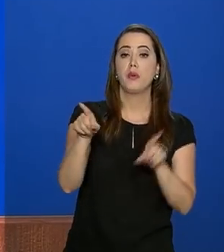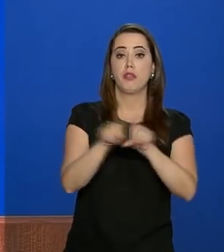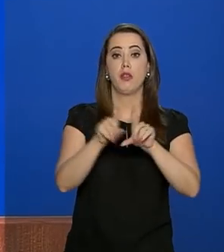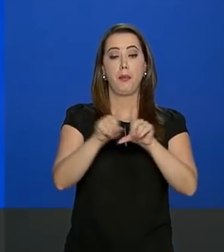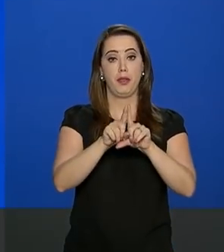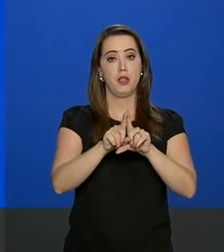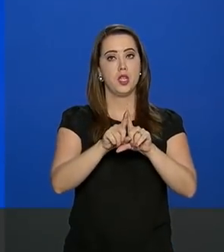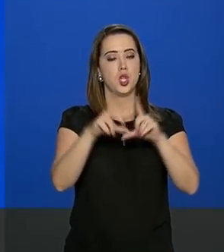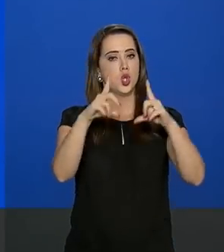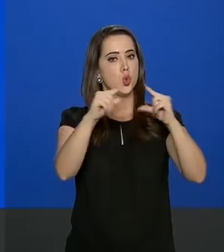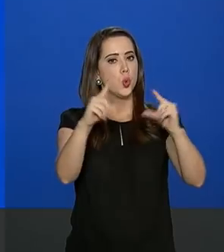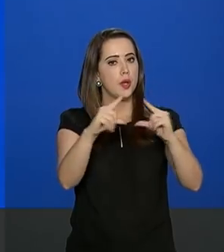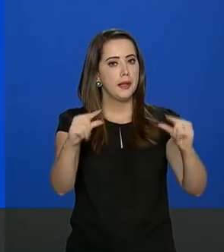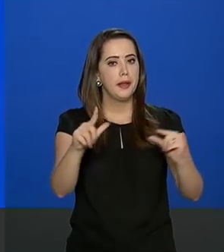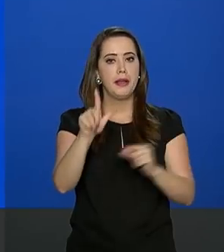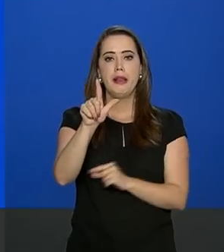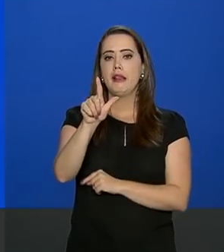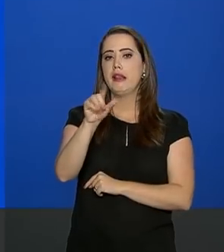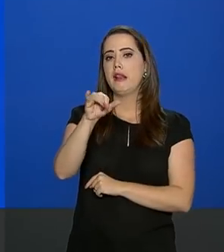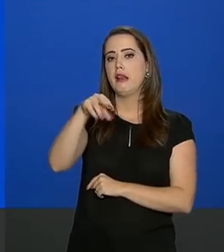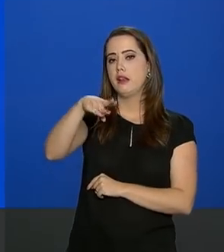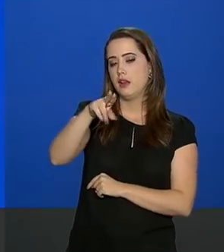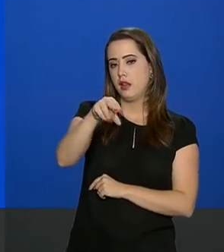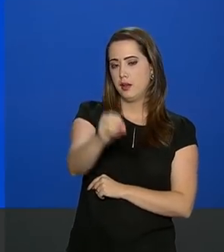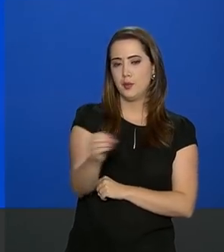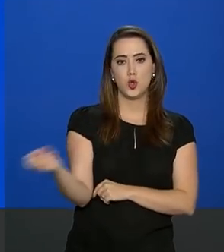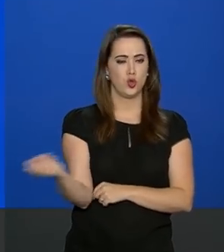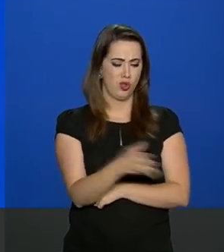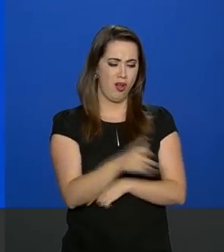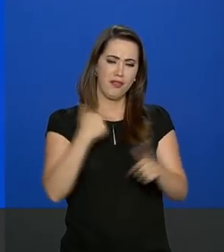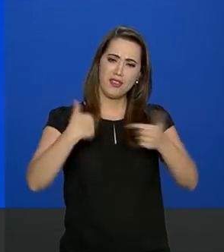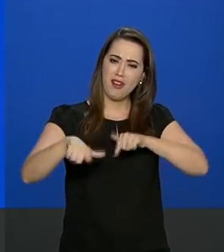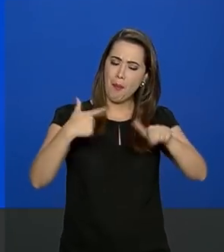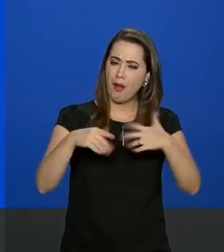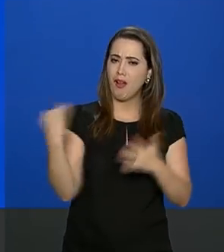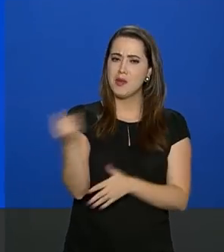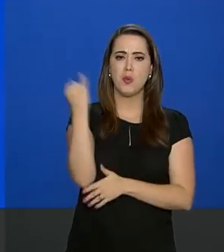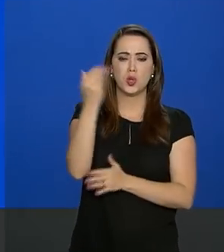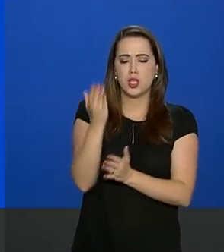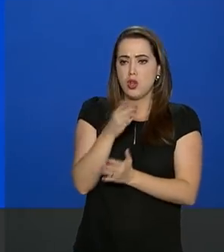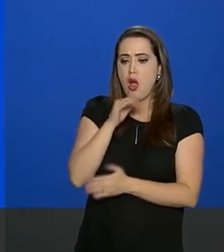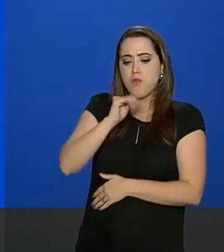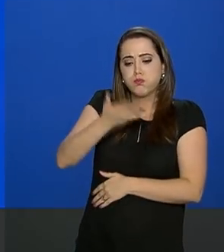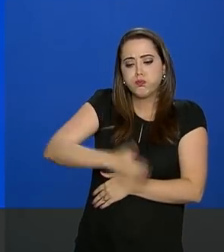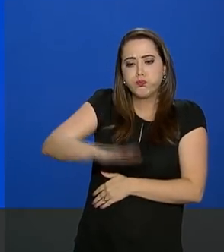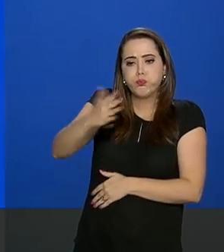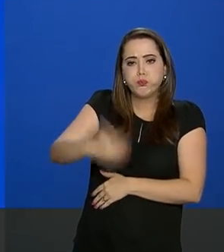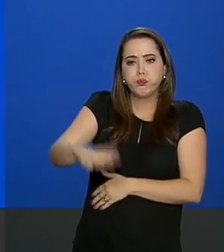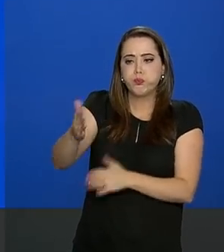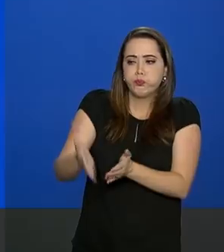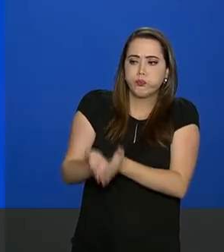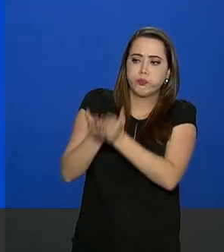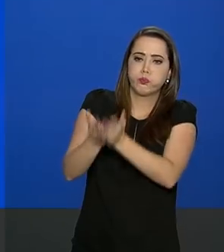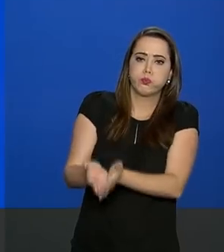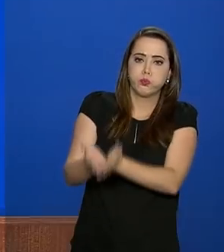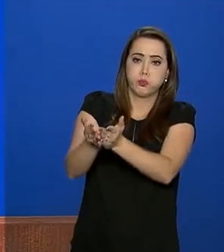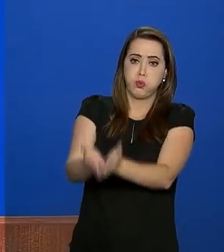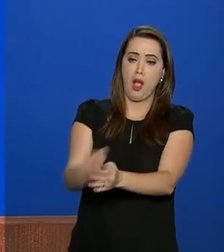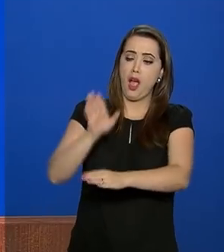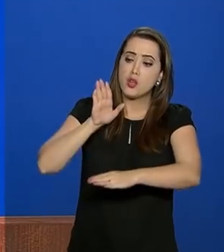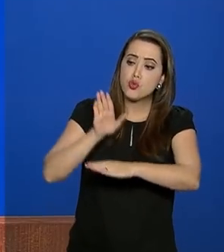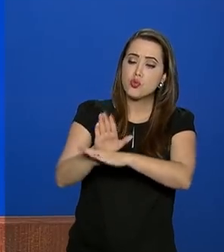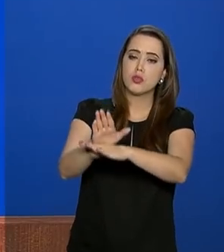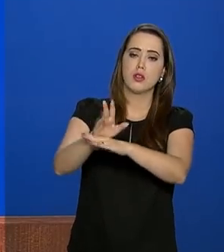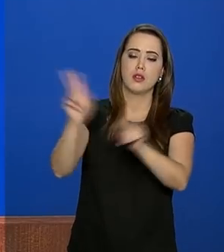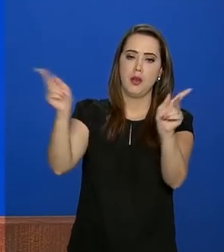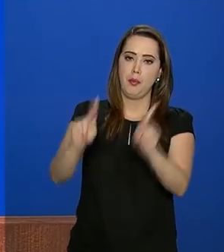tropas navais no Líbano, emissão inédita de uma força-tarefa marítima, colaborando para garantir a paz